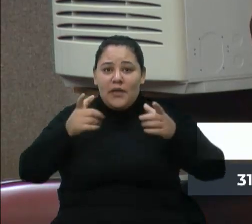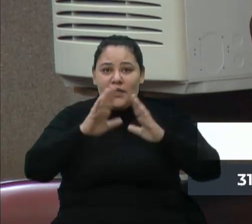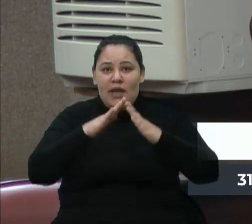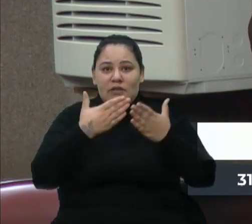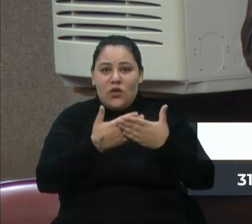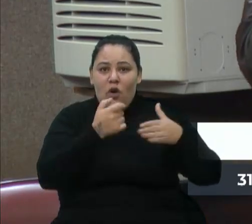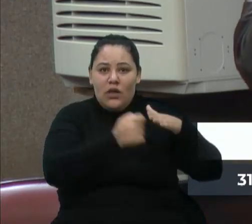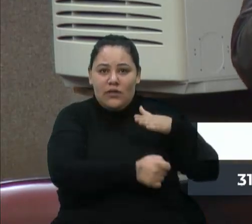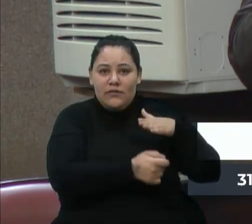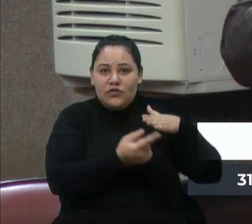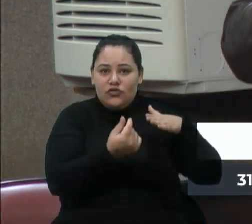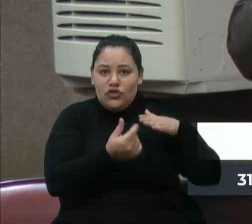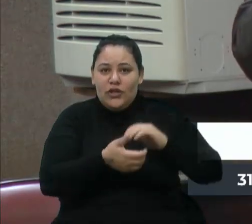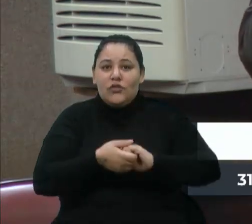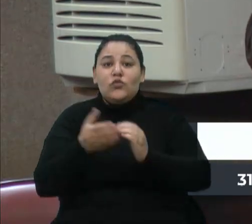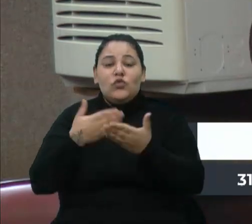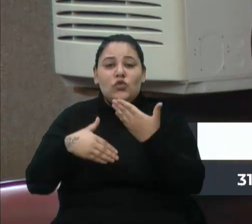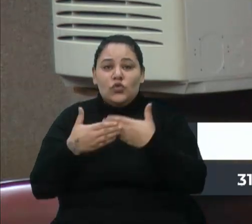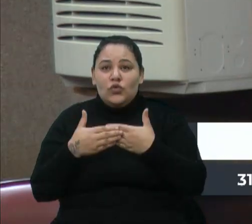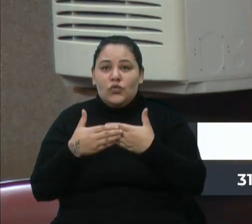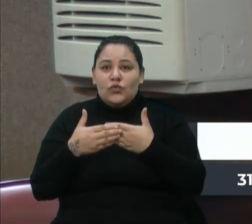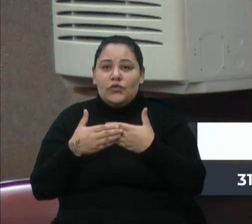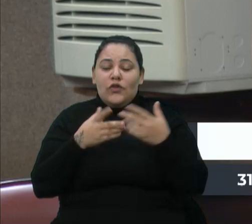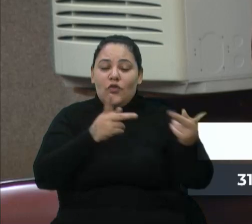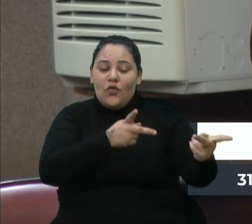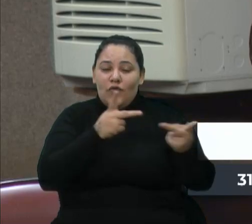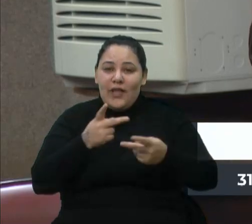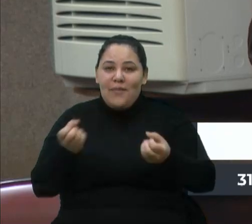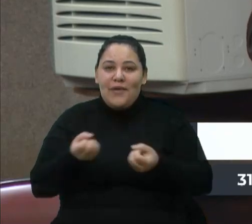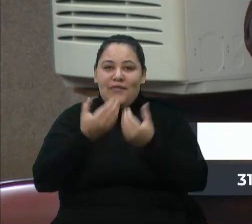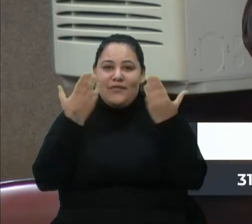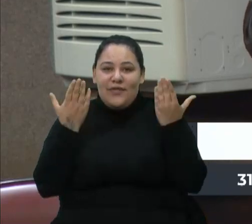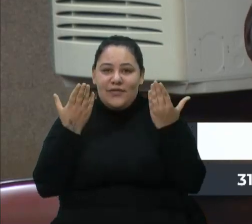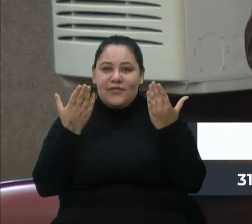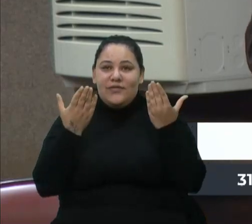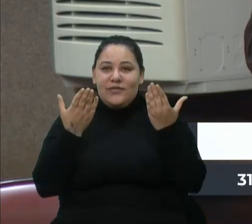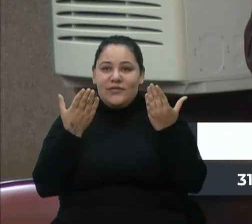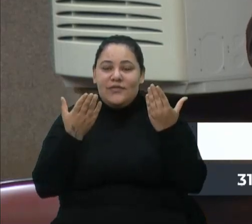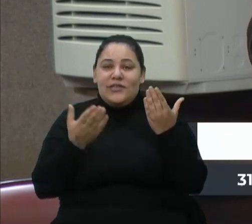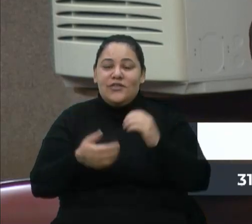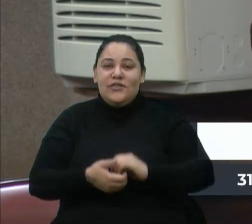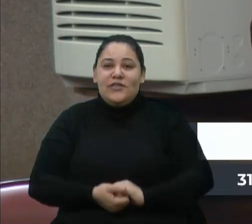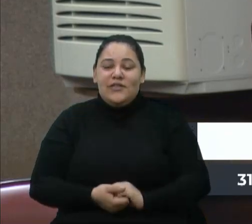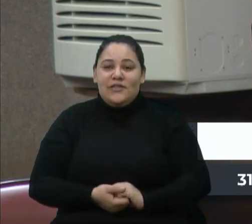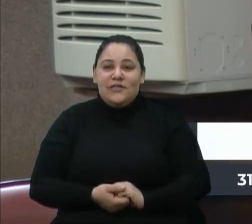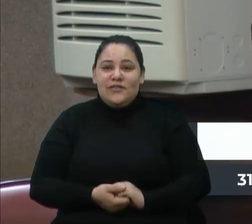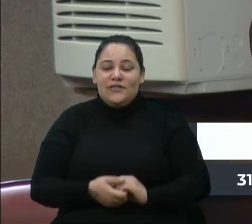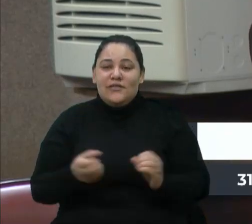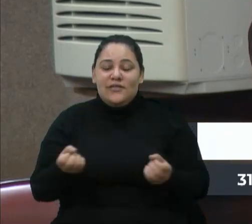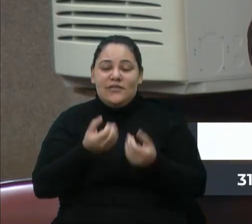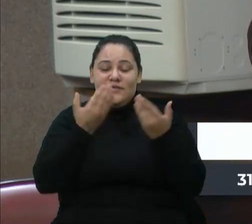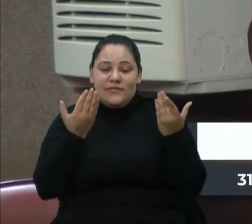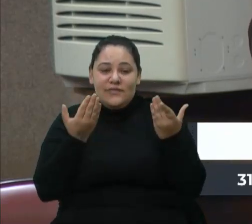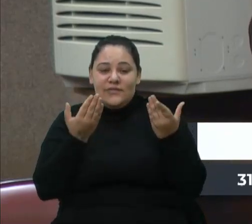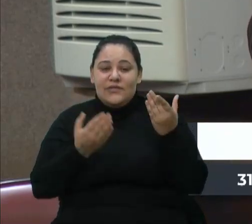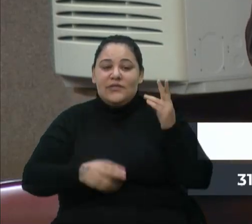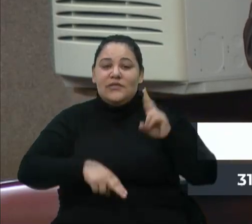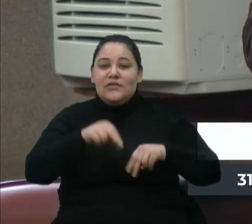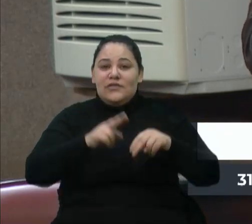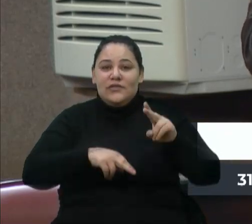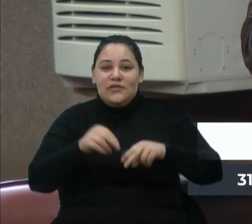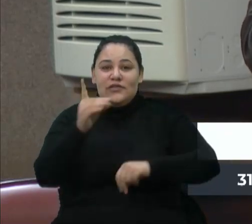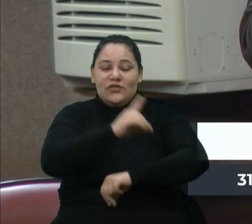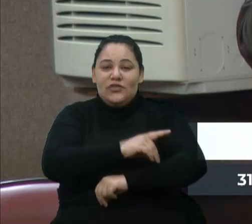da Terceira Légua. Então, convidamos a todos para o Arraiá da Assis Brasil, no Salão de Nova Palmeira, dia 8 de julho, das